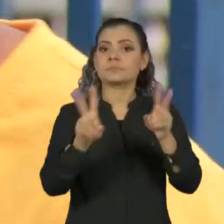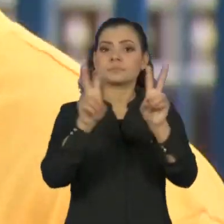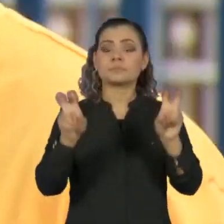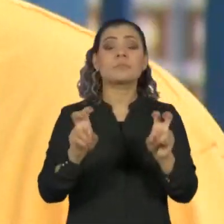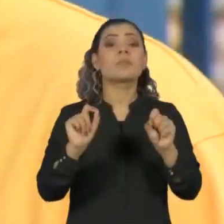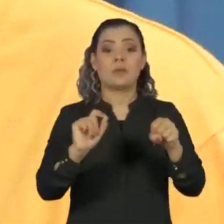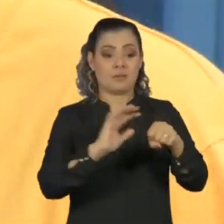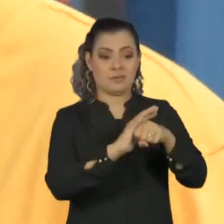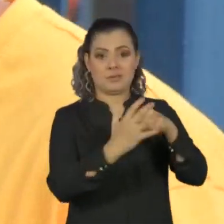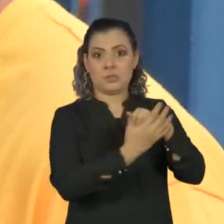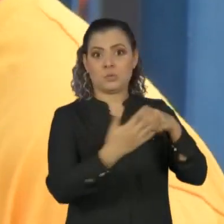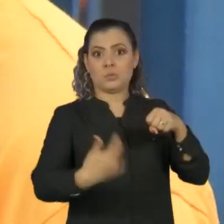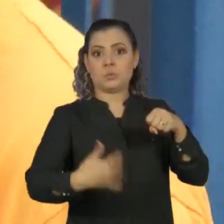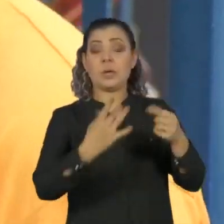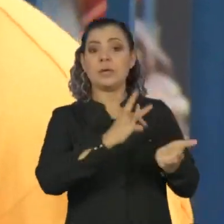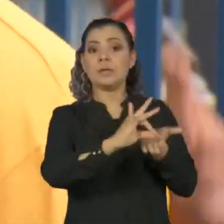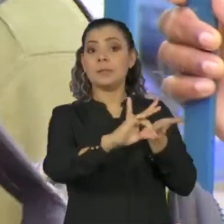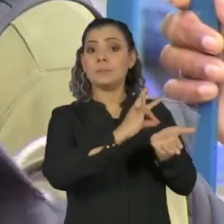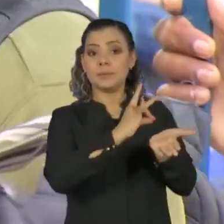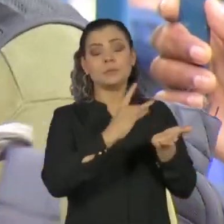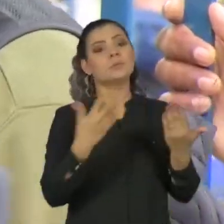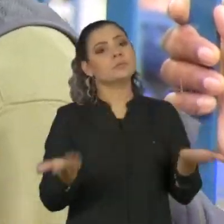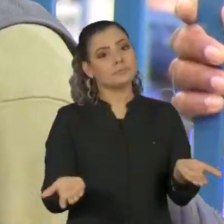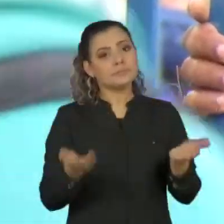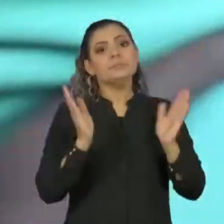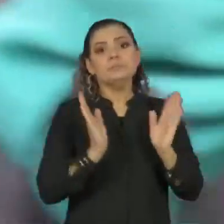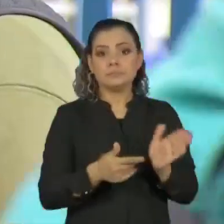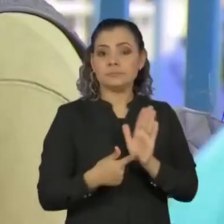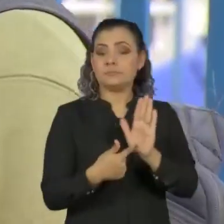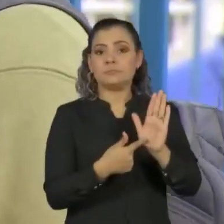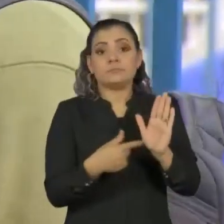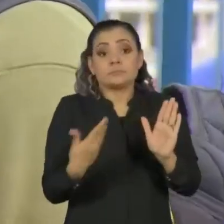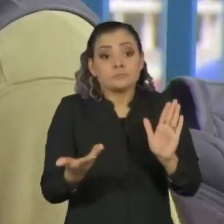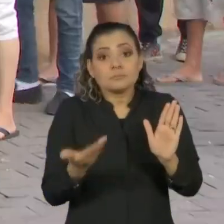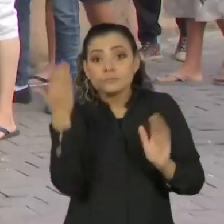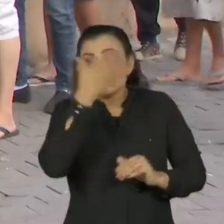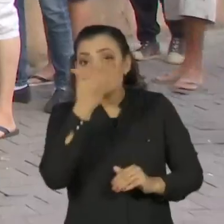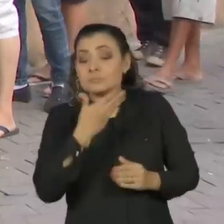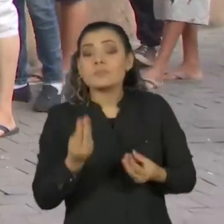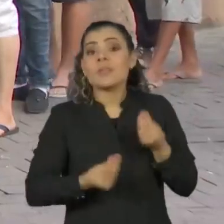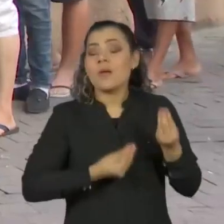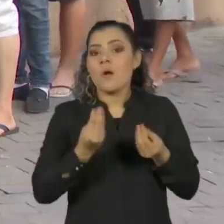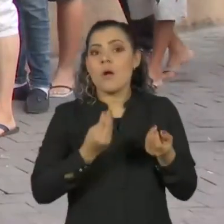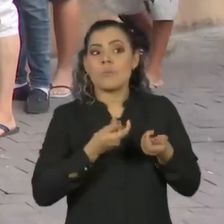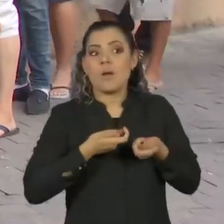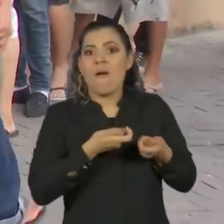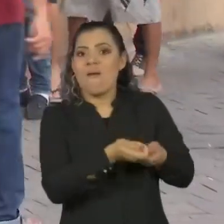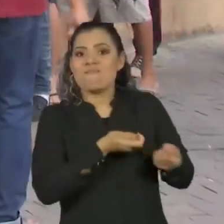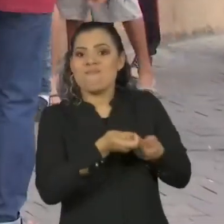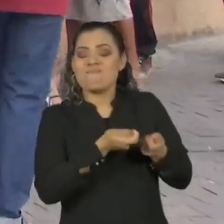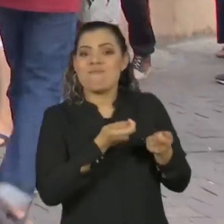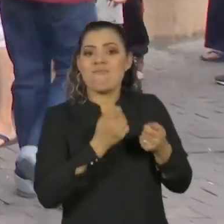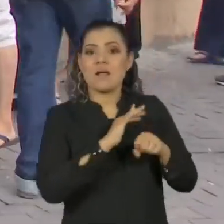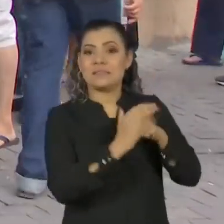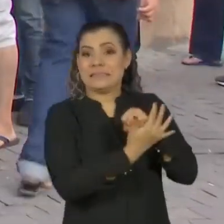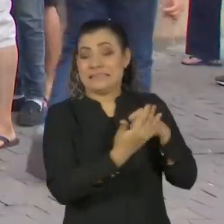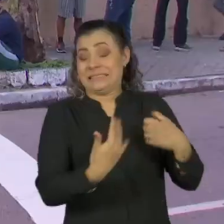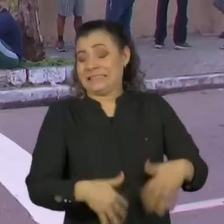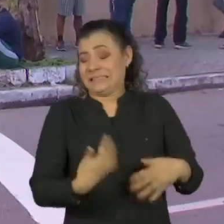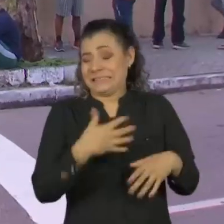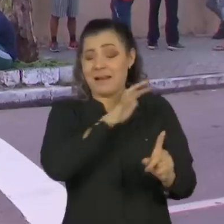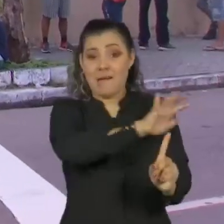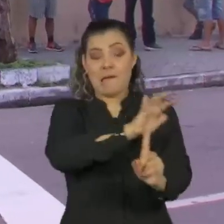inimigo que eles percebem que está presente, mas que não vem. Então, causa um impacto.